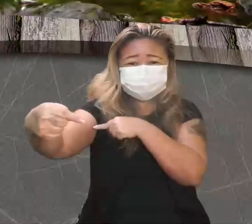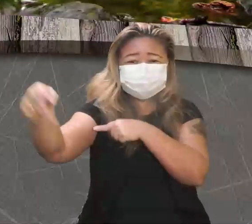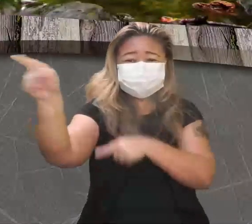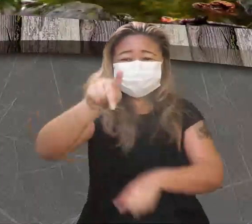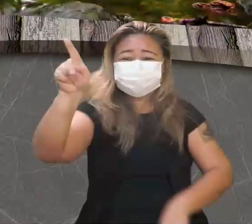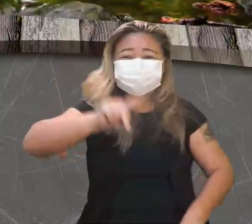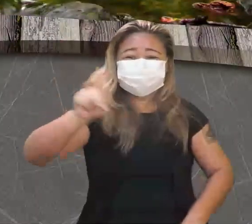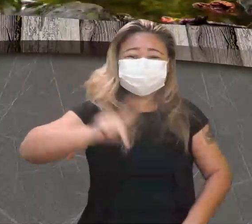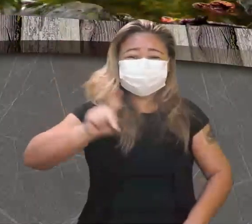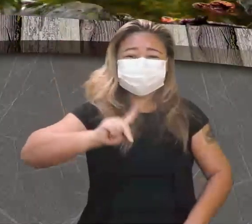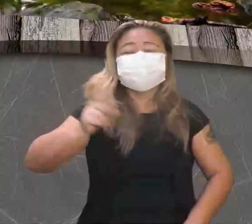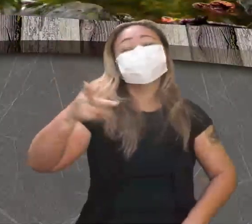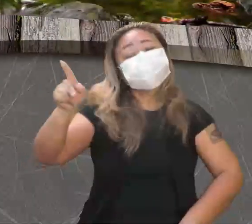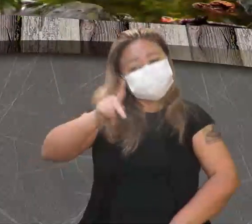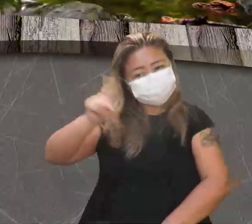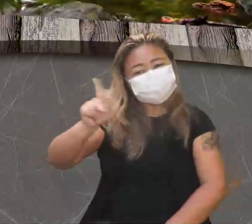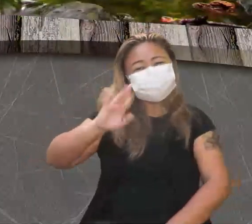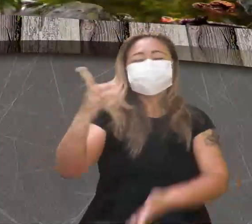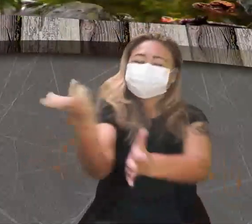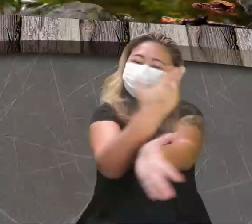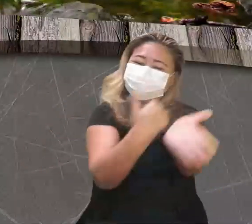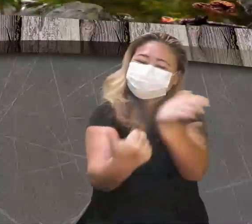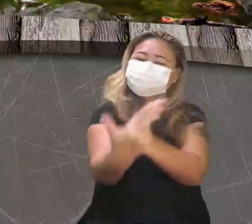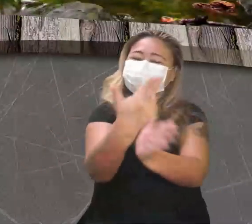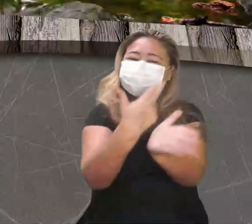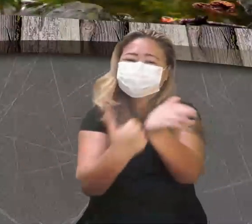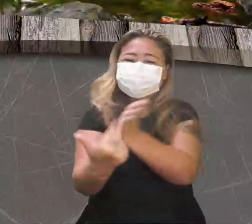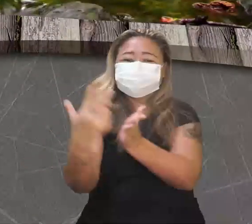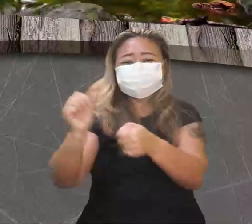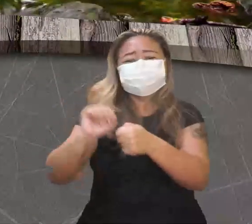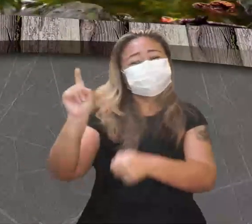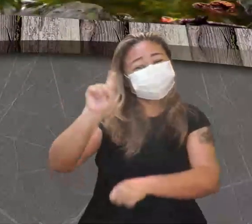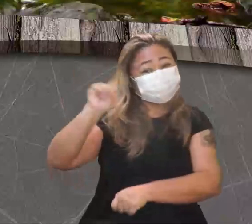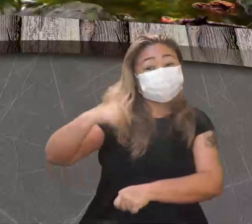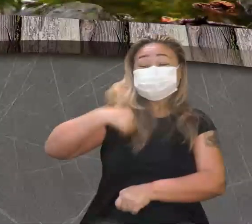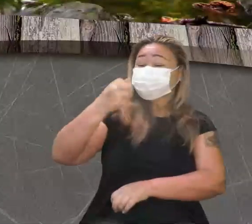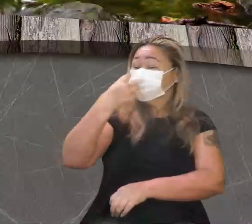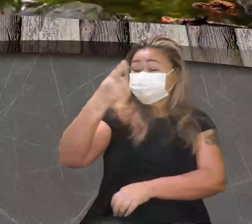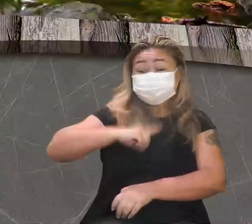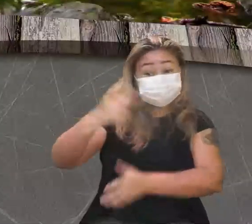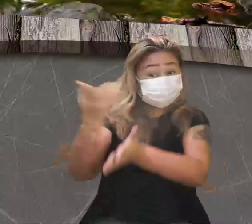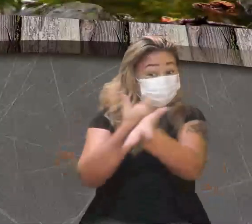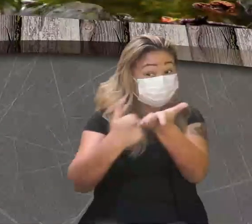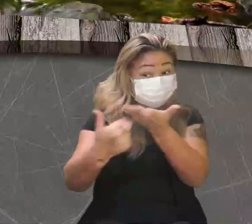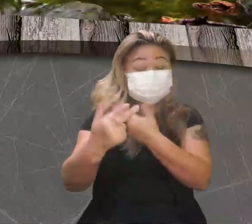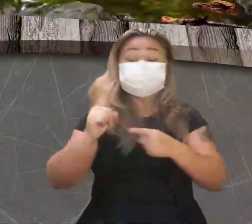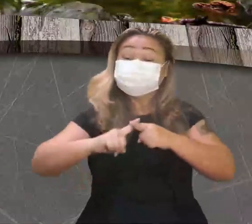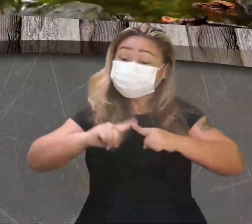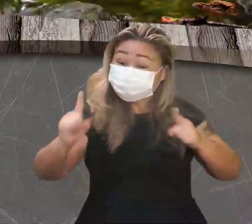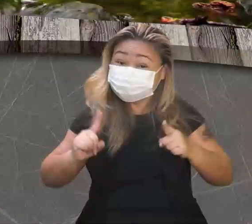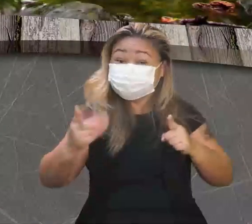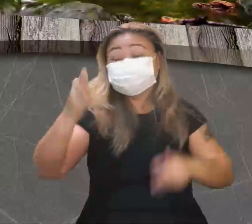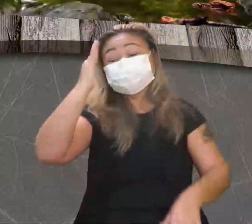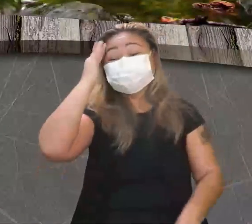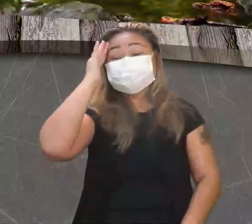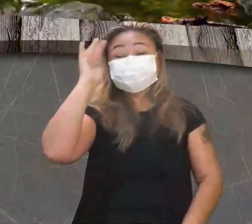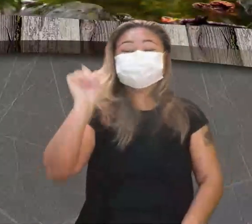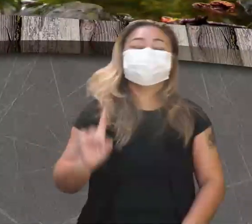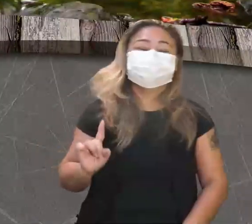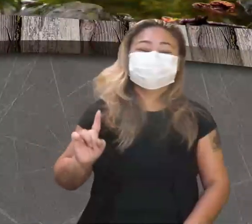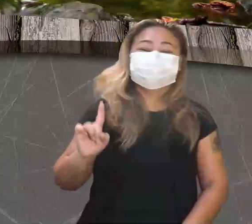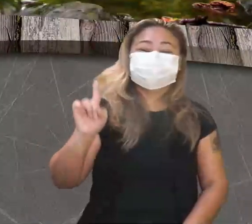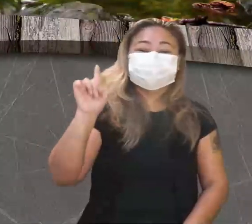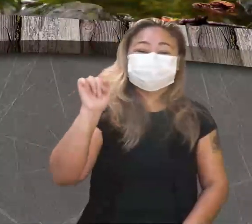os profs nós vinham com esse negócio também de desenho, sabe? A profs não era muito boa de desenho, não, nunca foi. Mas eu entendi